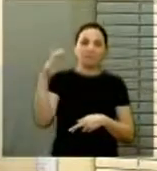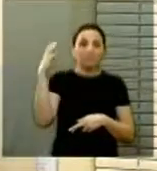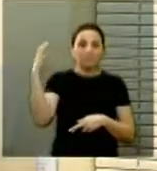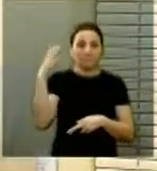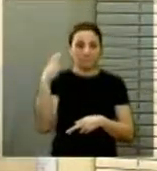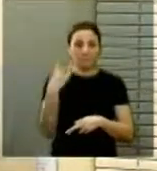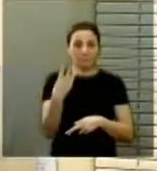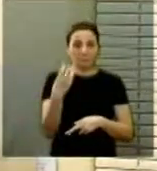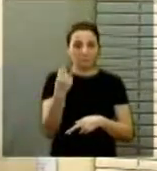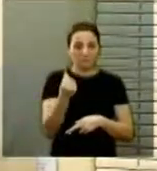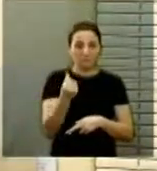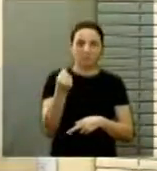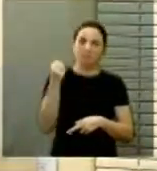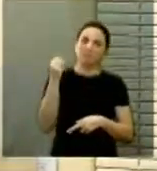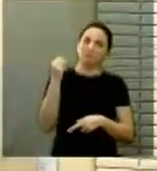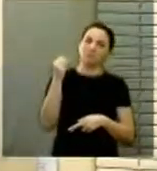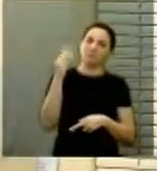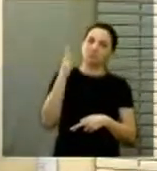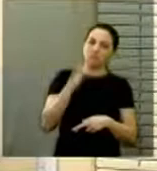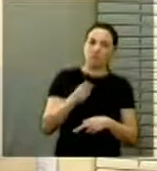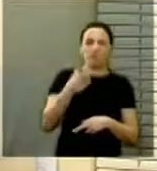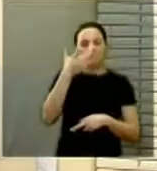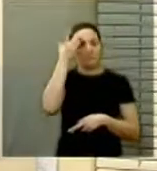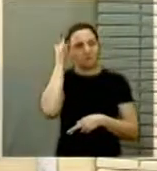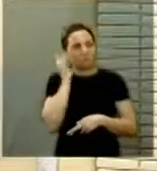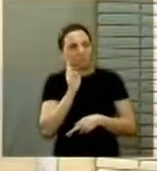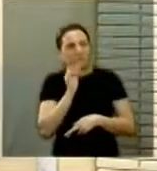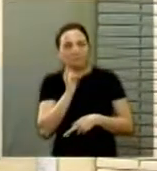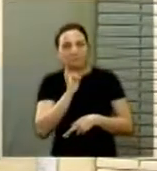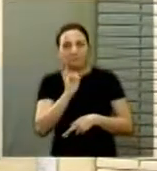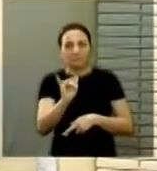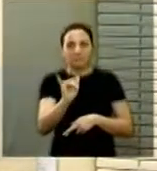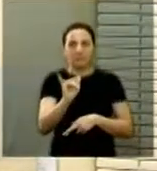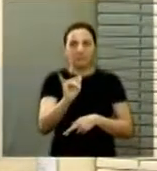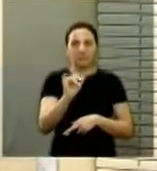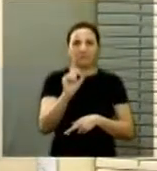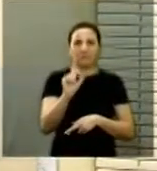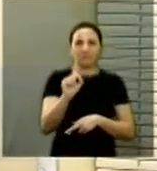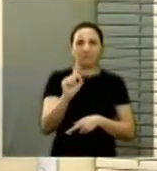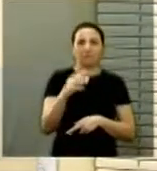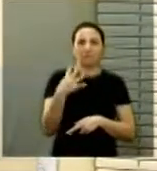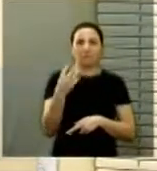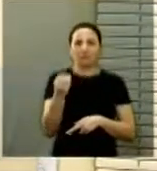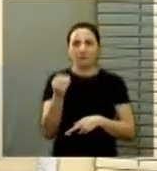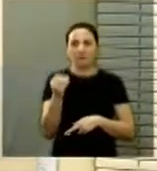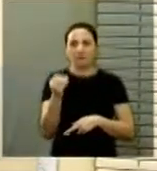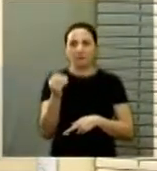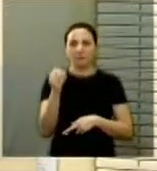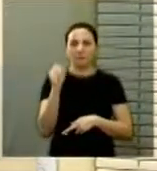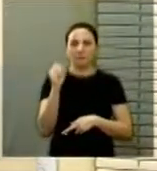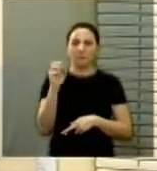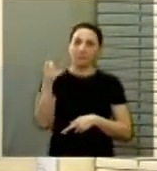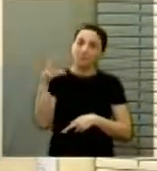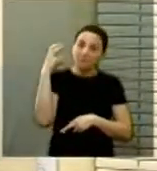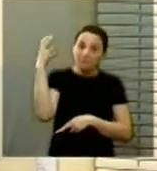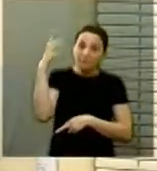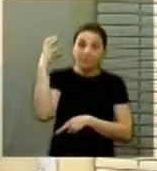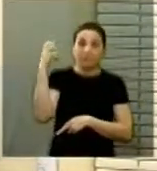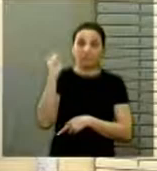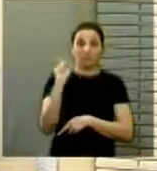36 graus, e alguns funcionários, inclusive, disseram que tem dias que chega a 40. E a